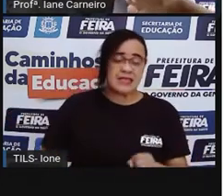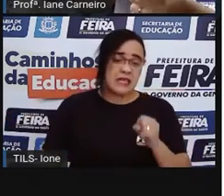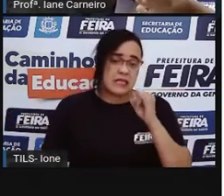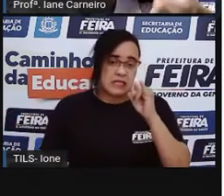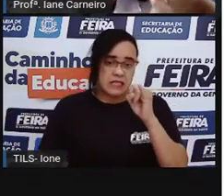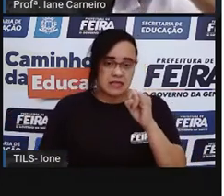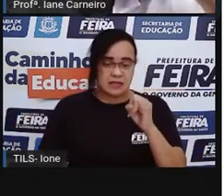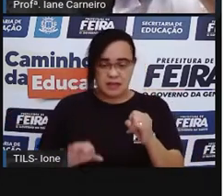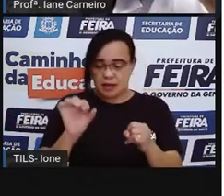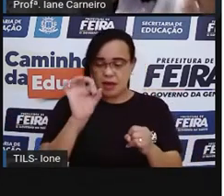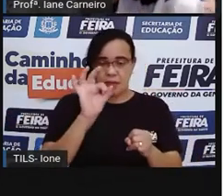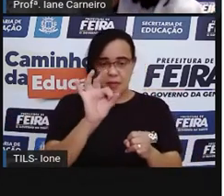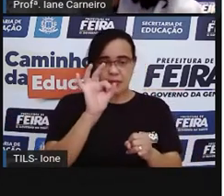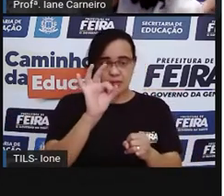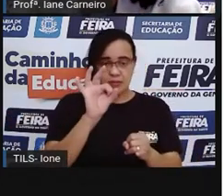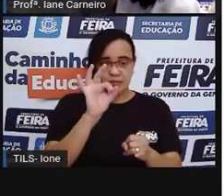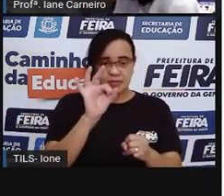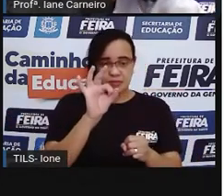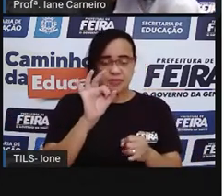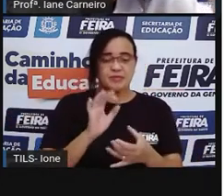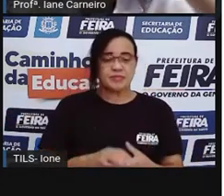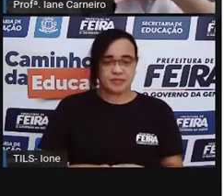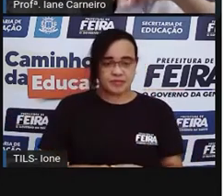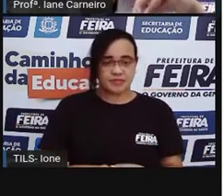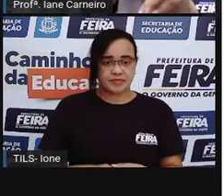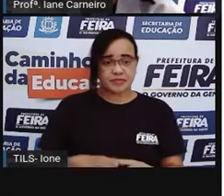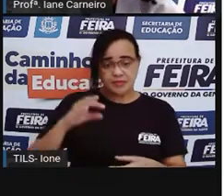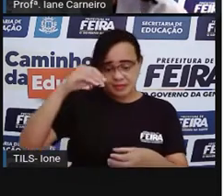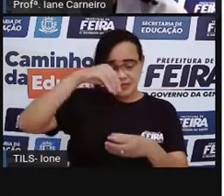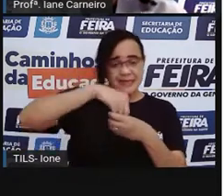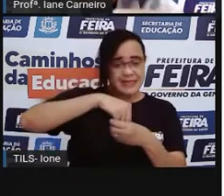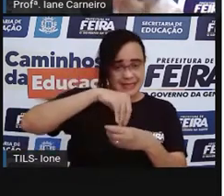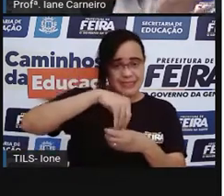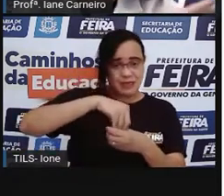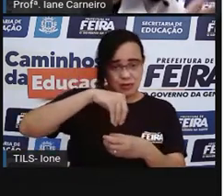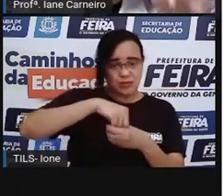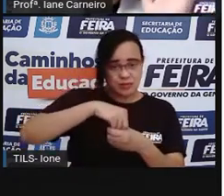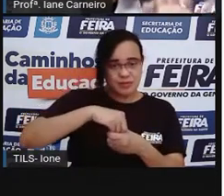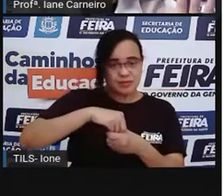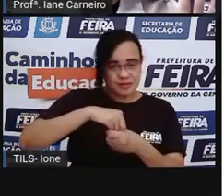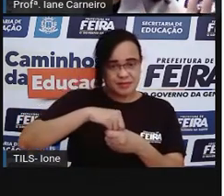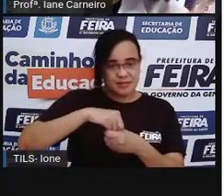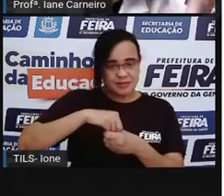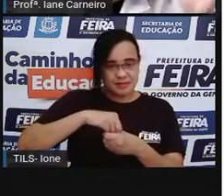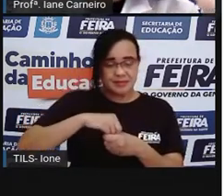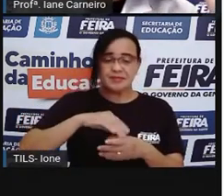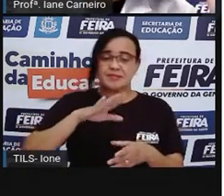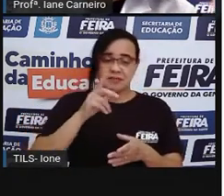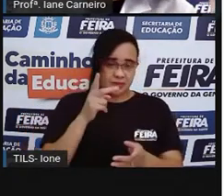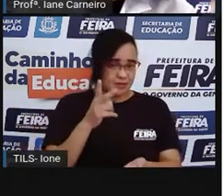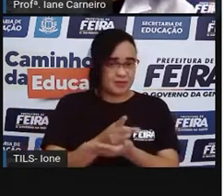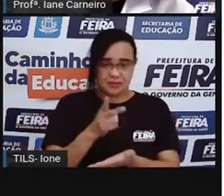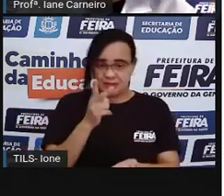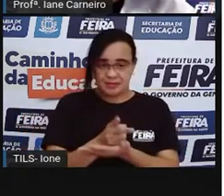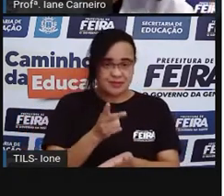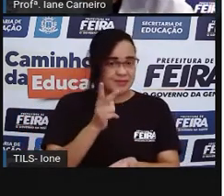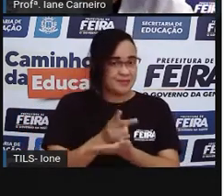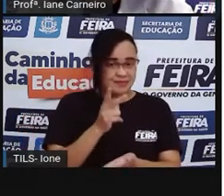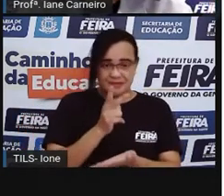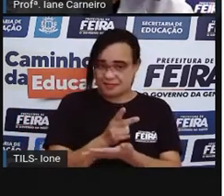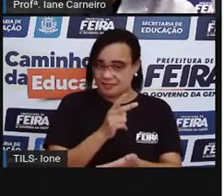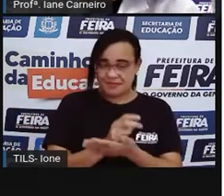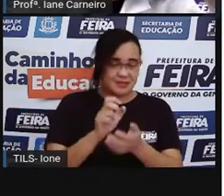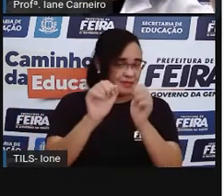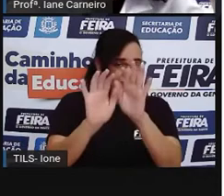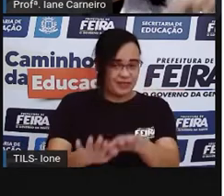jogar a bolinha, a bolinha que você jogou ficou dentro do círculo, aí sua bolinha vai ficar lá. Você ficou sem aquela bolinha de gude pra